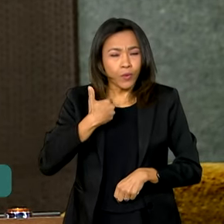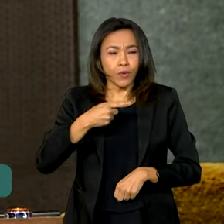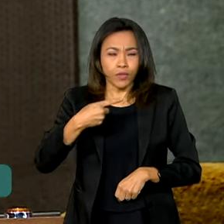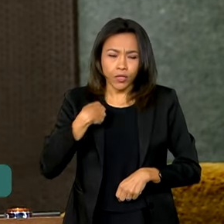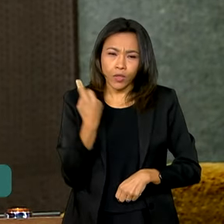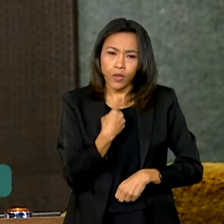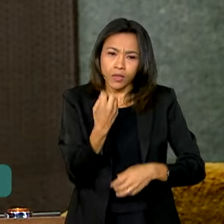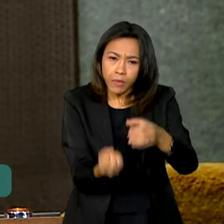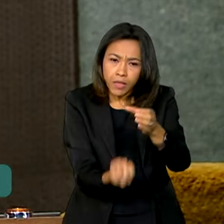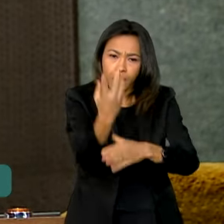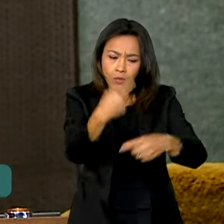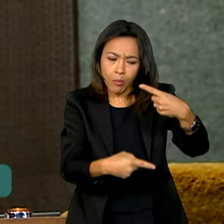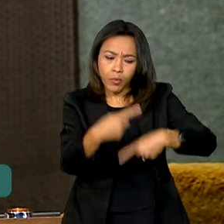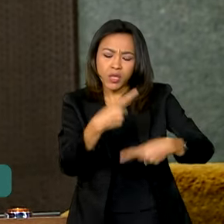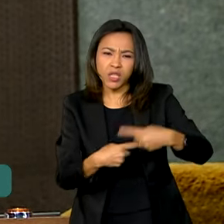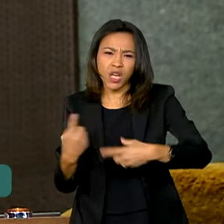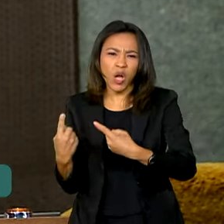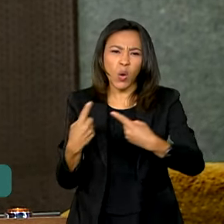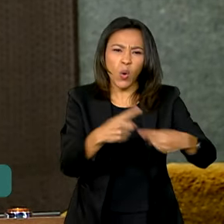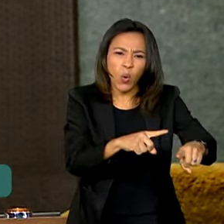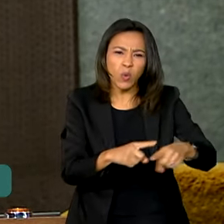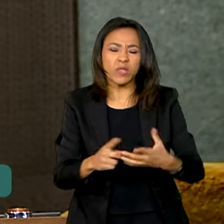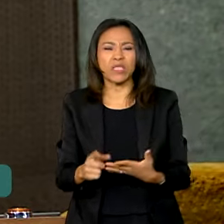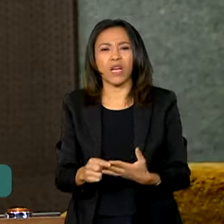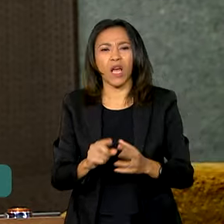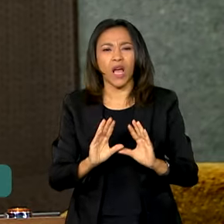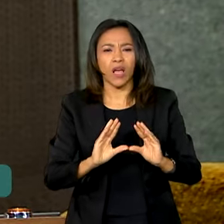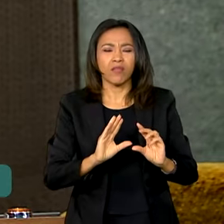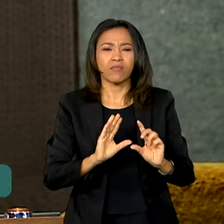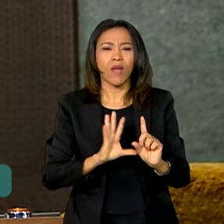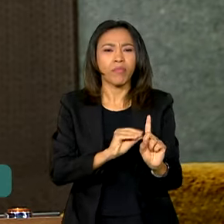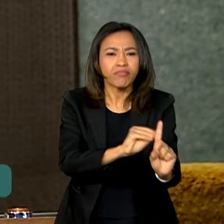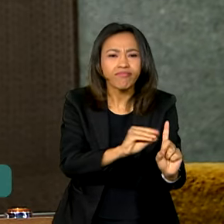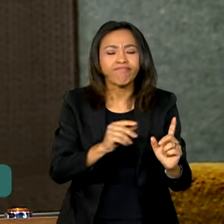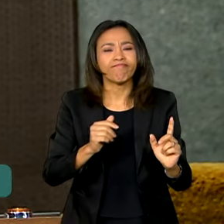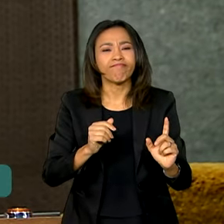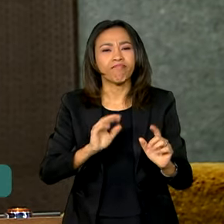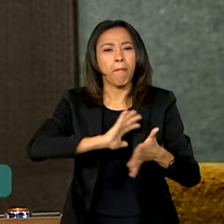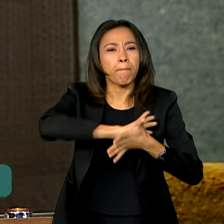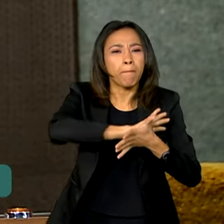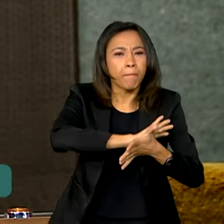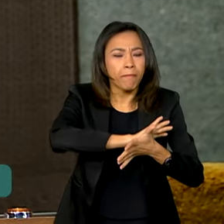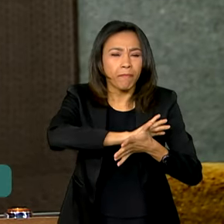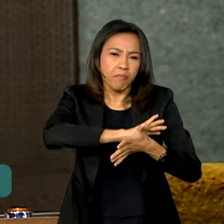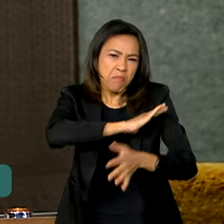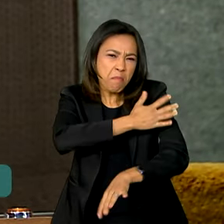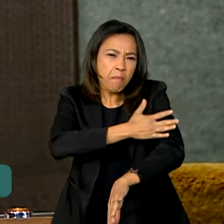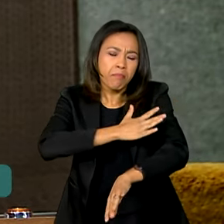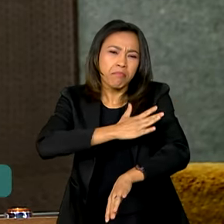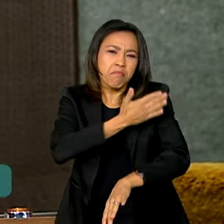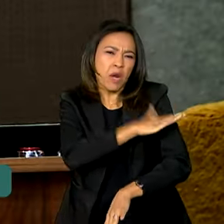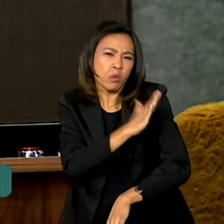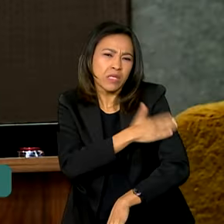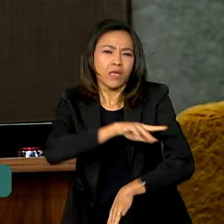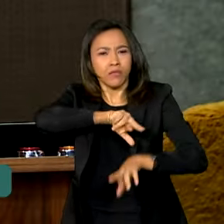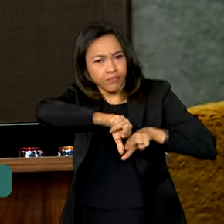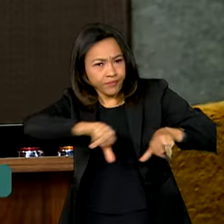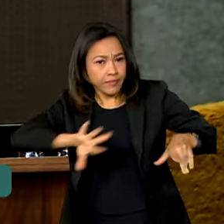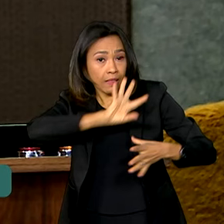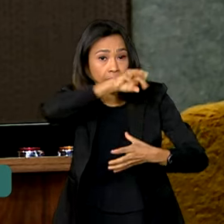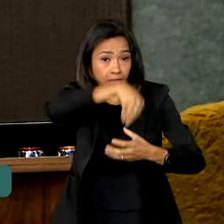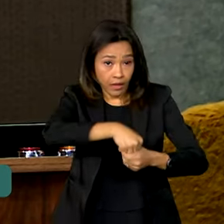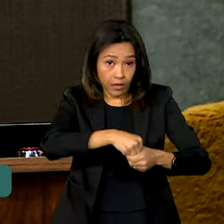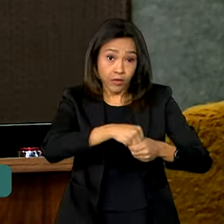política que combate a sede e todo tipo de preconceito que possa existir na administração pública. Os